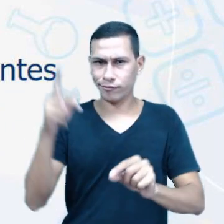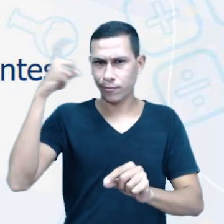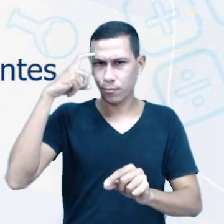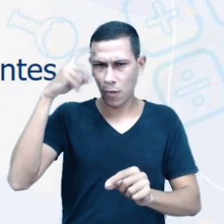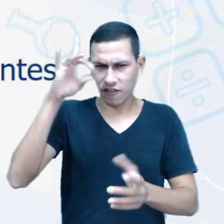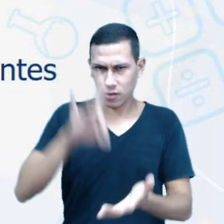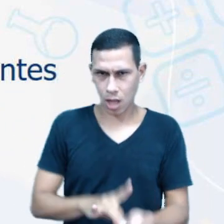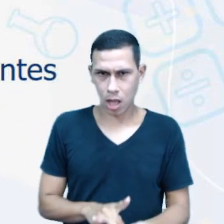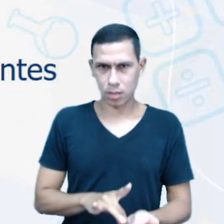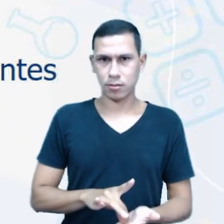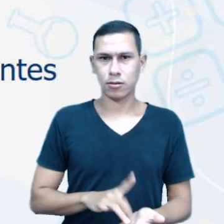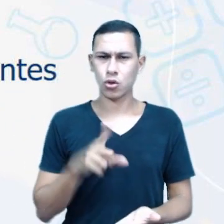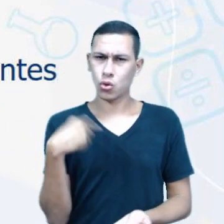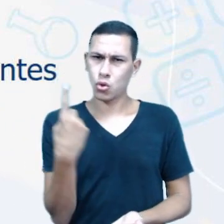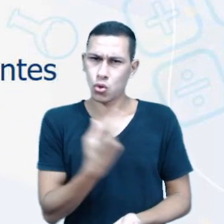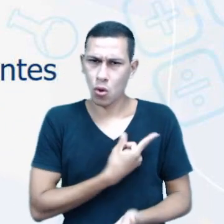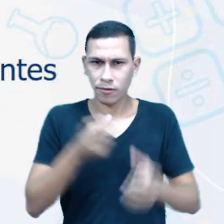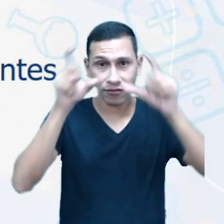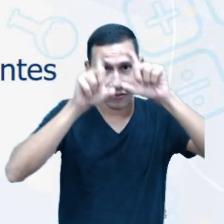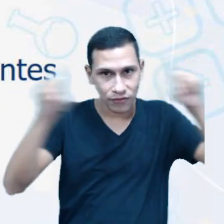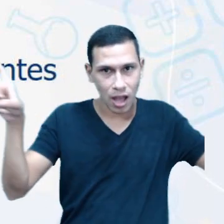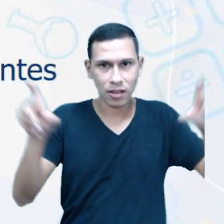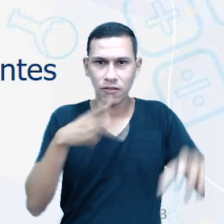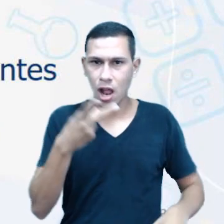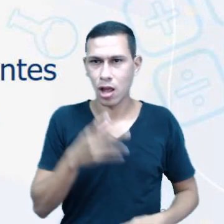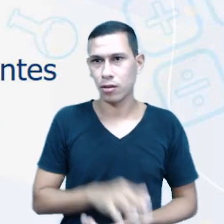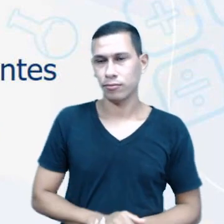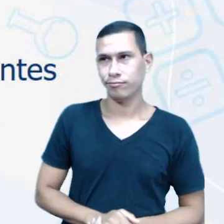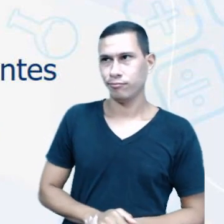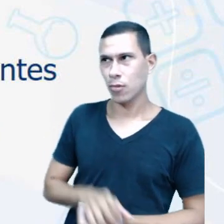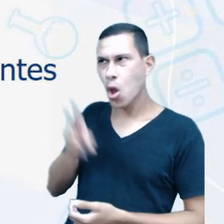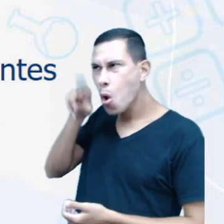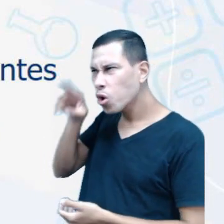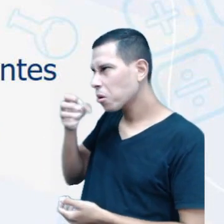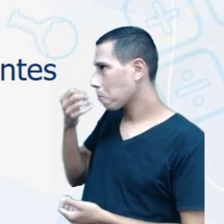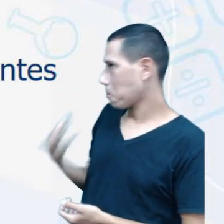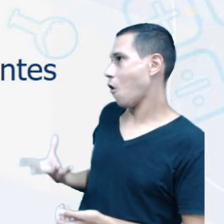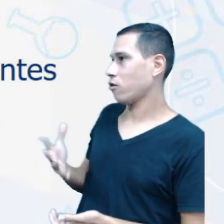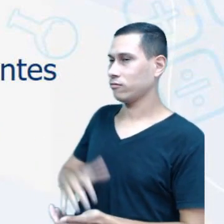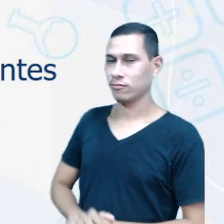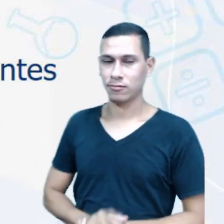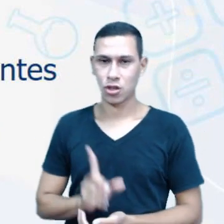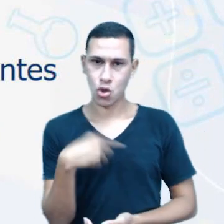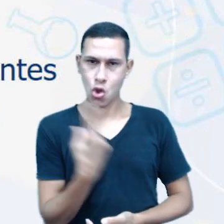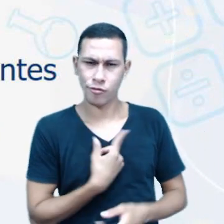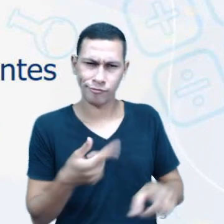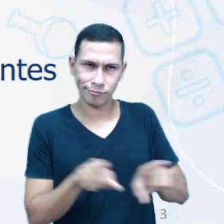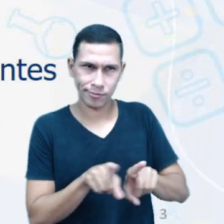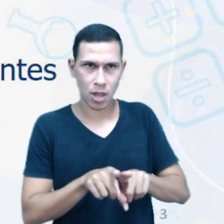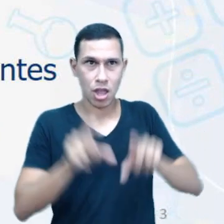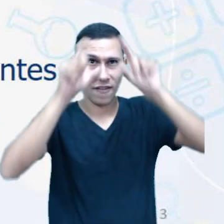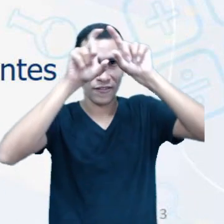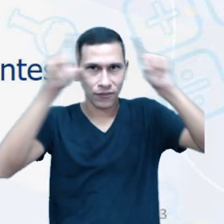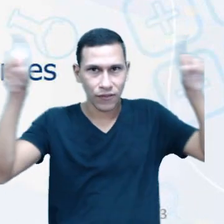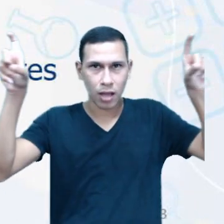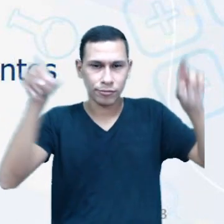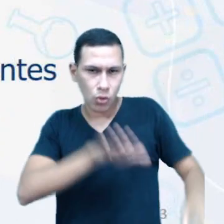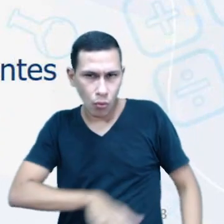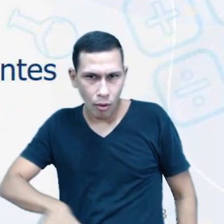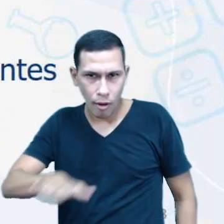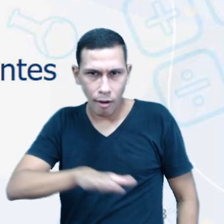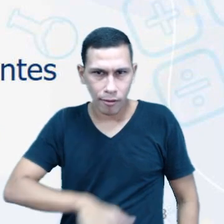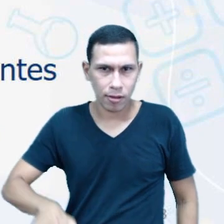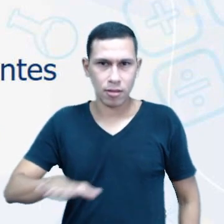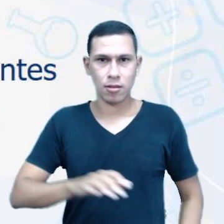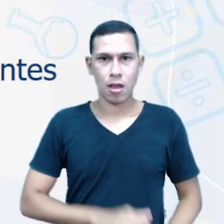aqui uma frase que diz, nunca esteve tão bom. Nós temos também uma frase de uma criança,